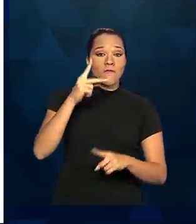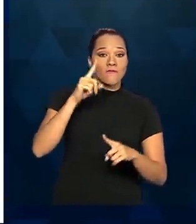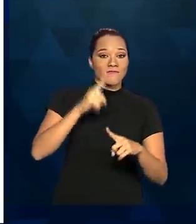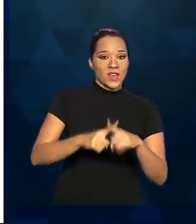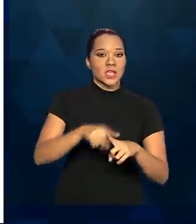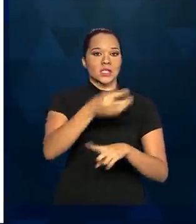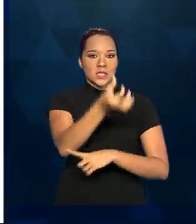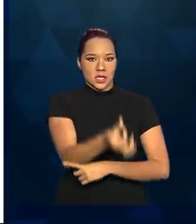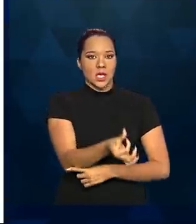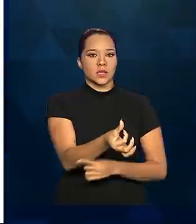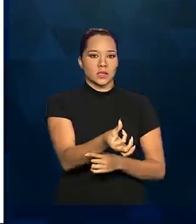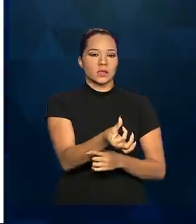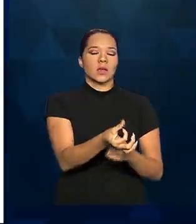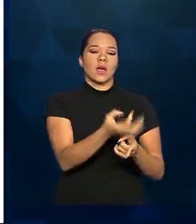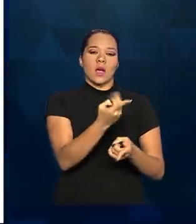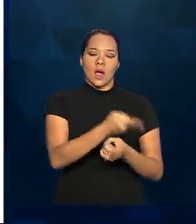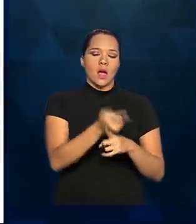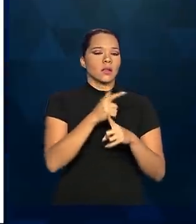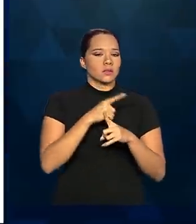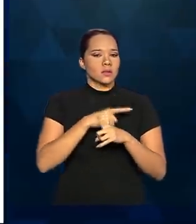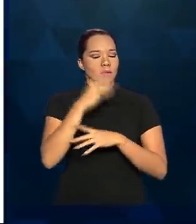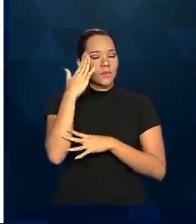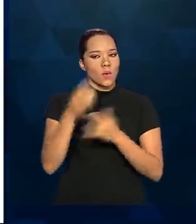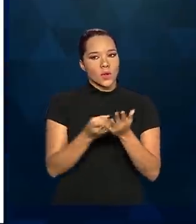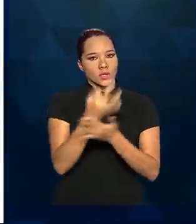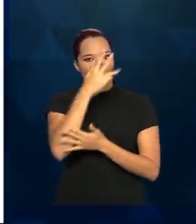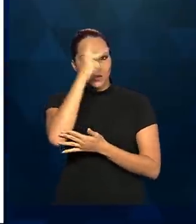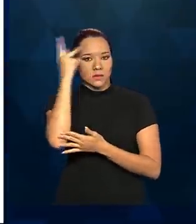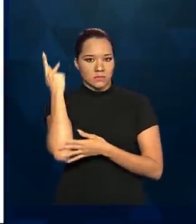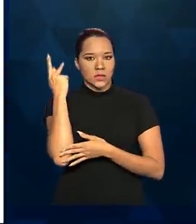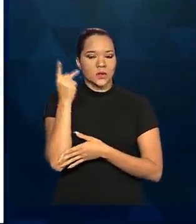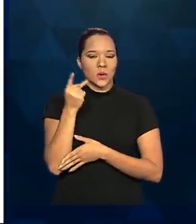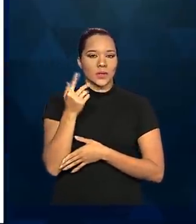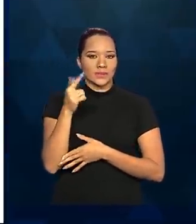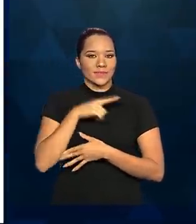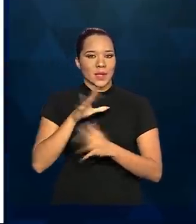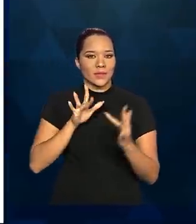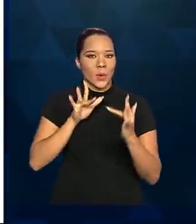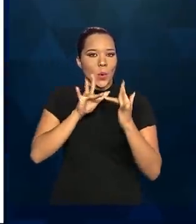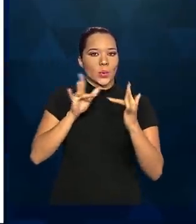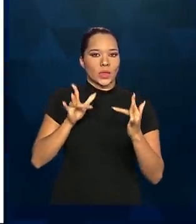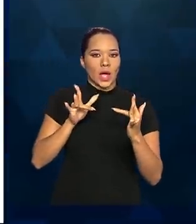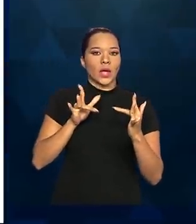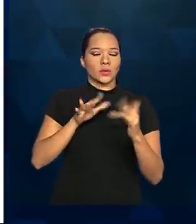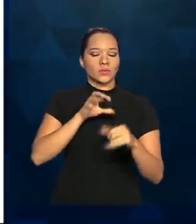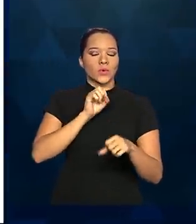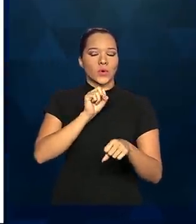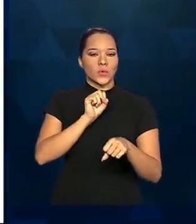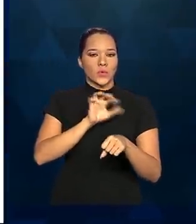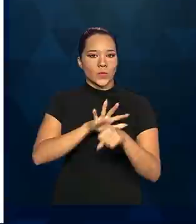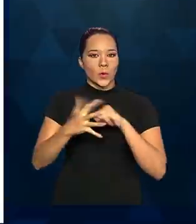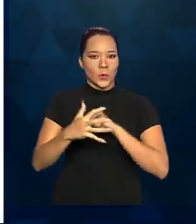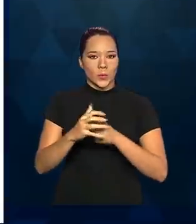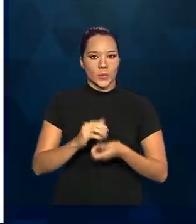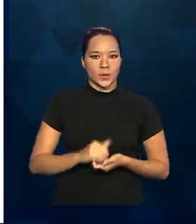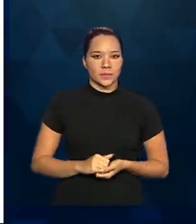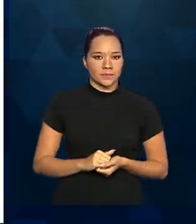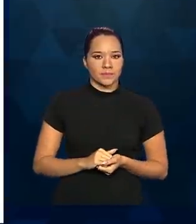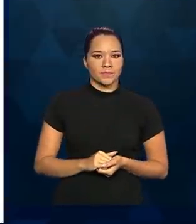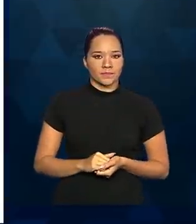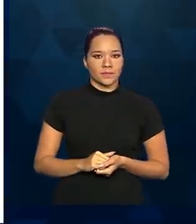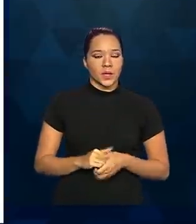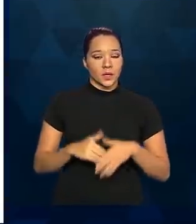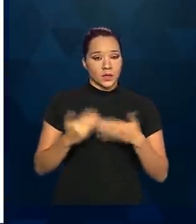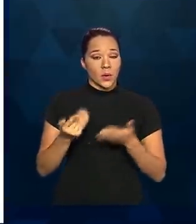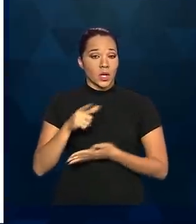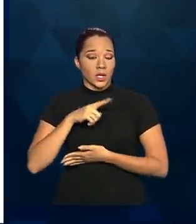eu vou ter uma estimativa muito precisa da quantidade de pessoas expostas, que já foram expostas ao coronavírus. Ou seja, que